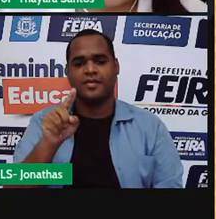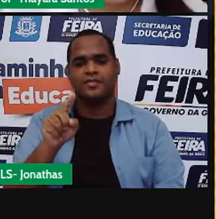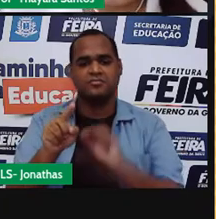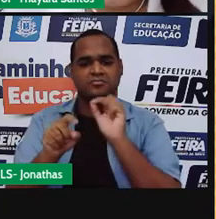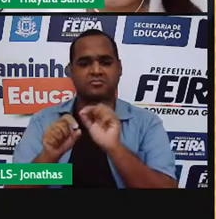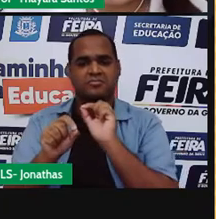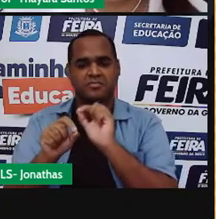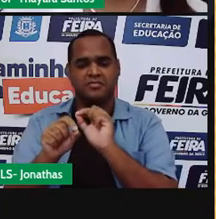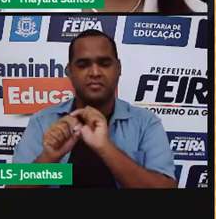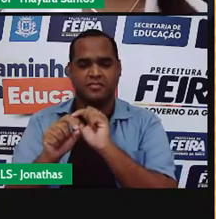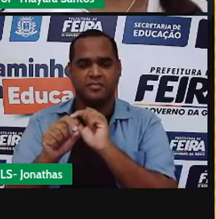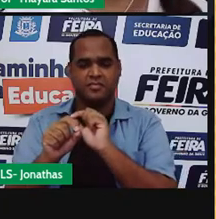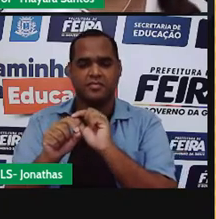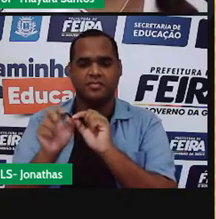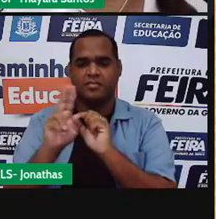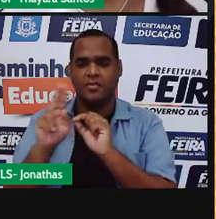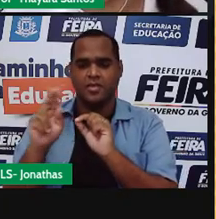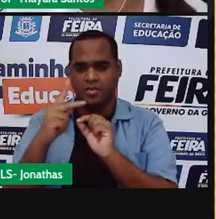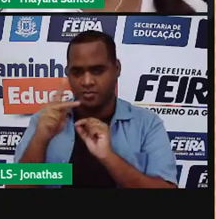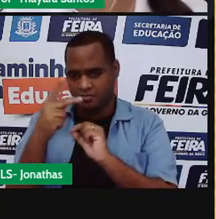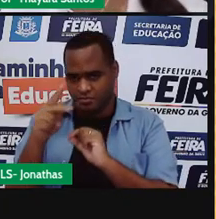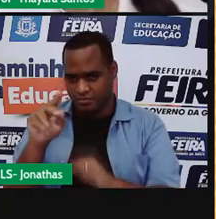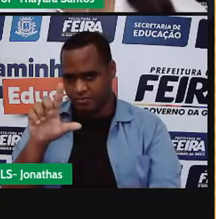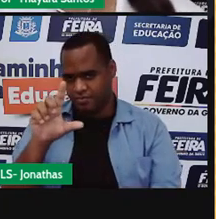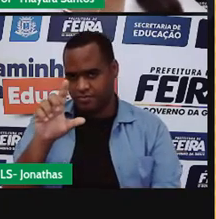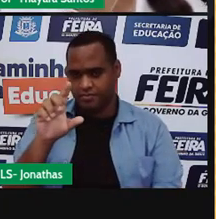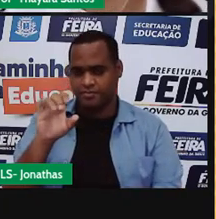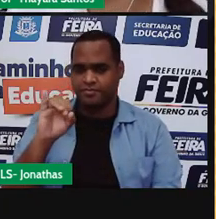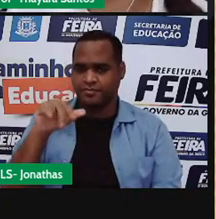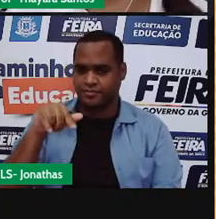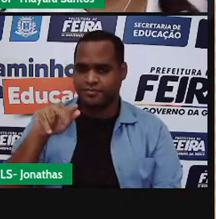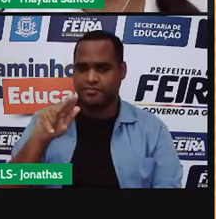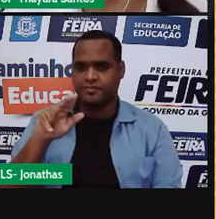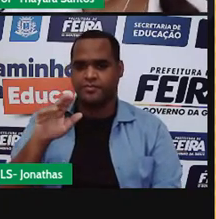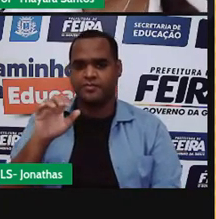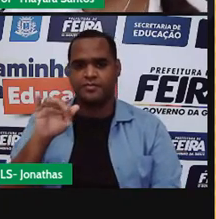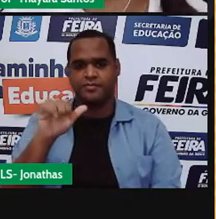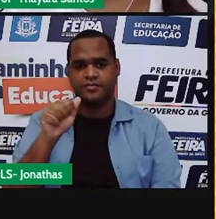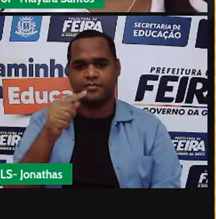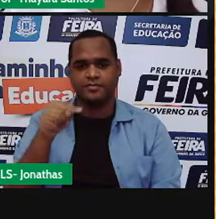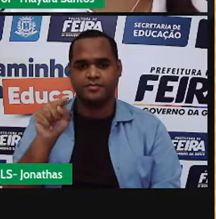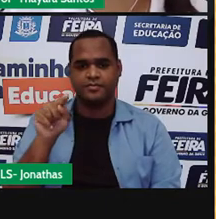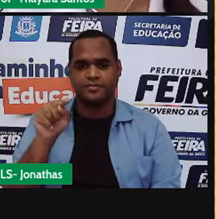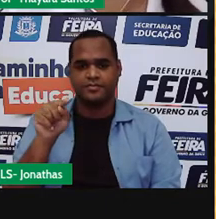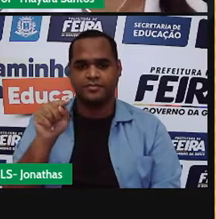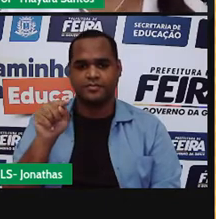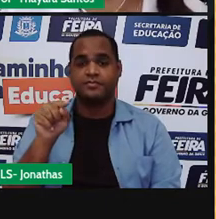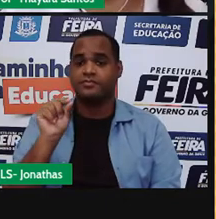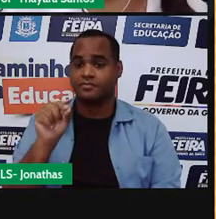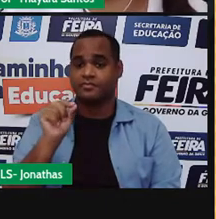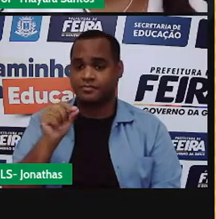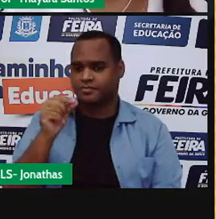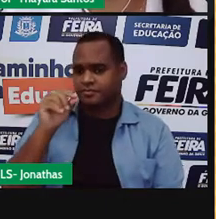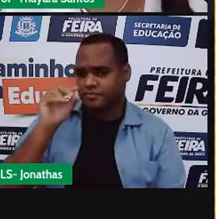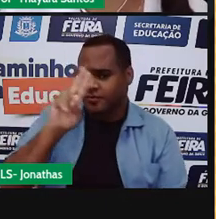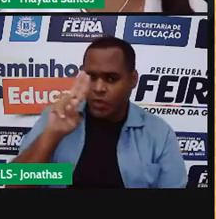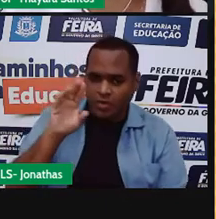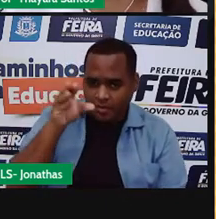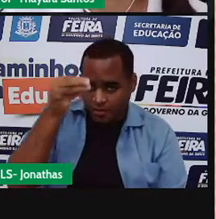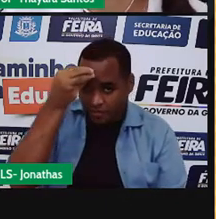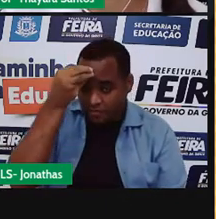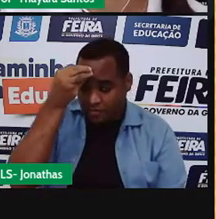ele, mas só para vocês saberem que existem esses dois nomes, liquefação e condensação. Eu acho que condensação é mais fácil para lembrar.